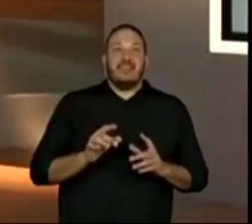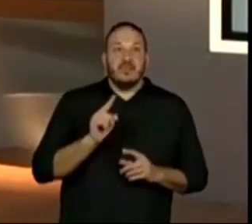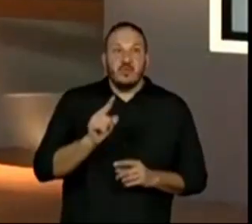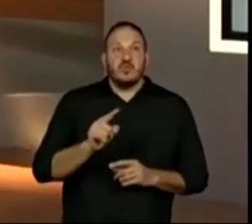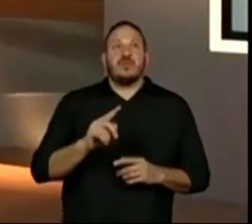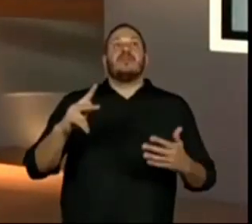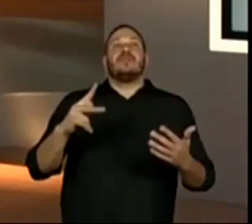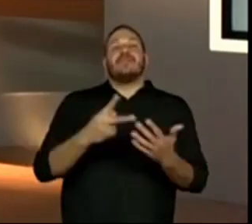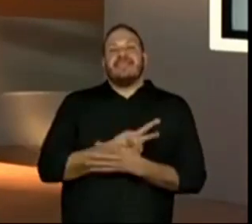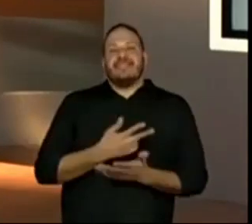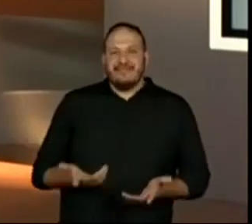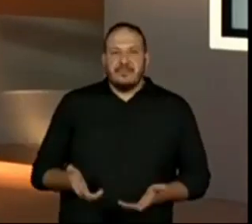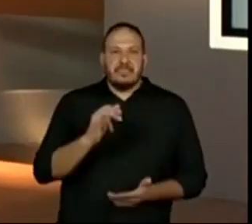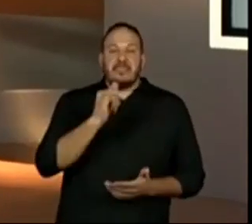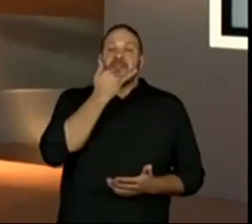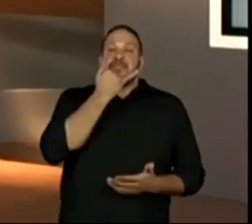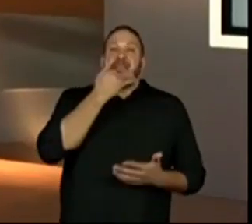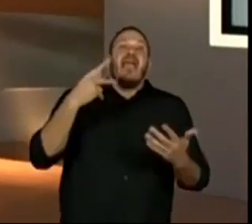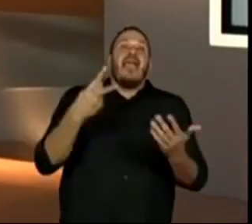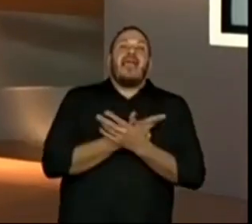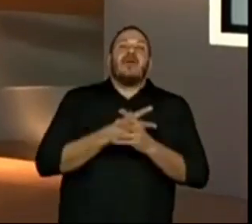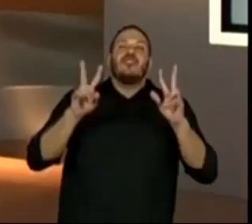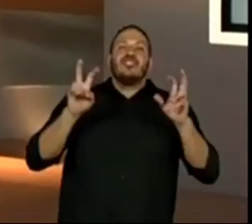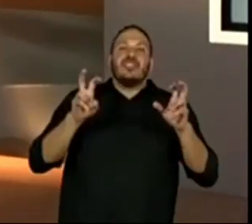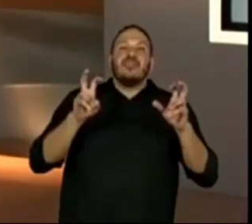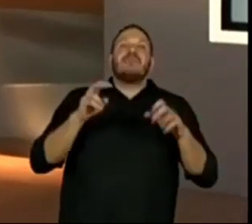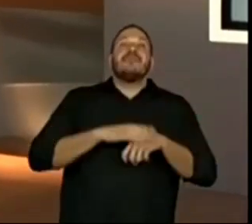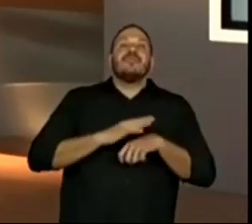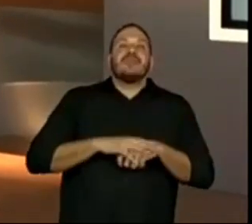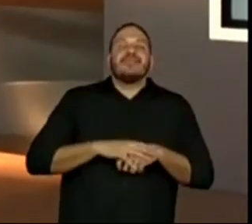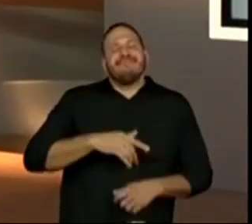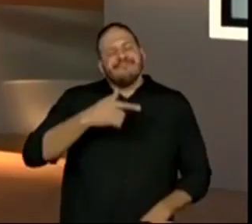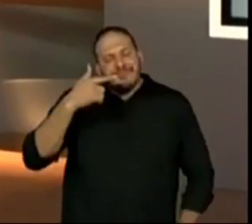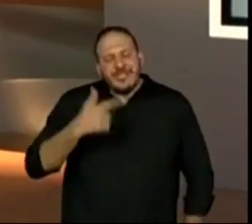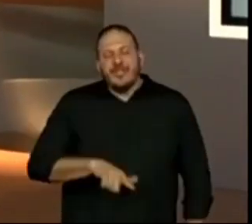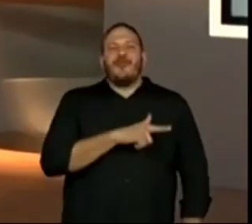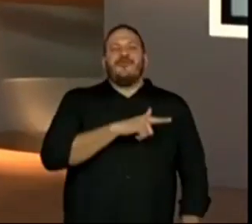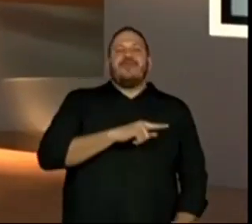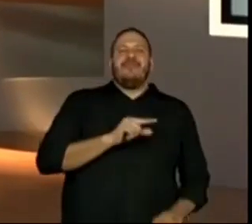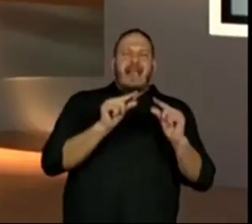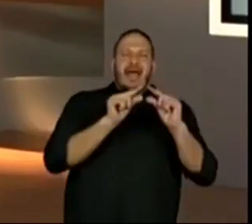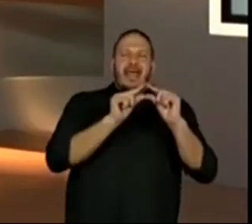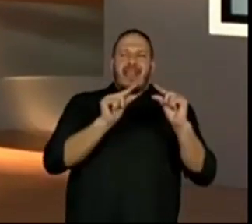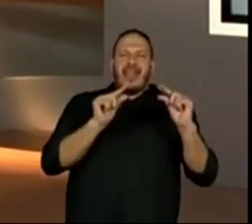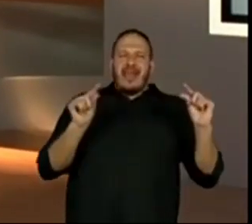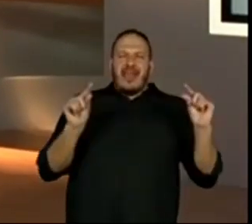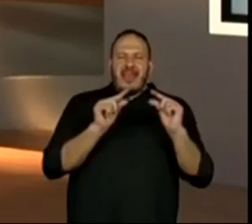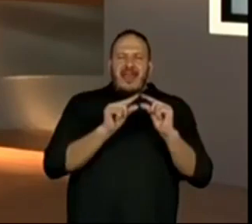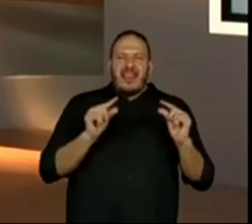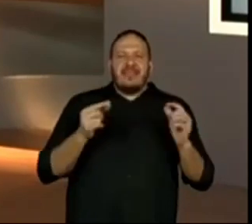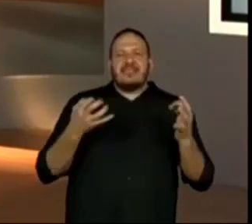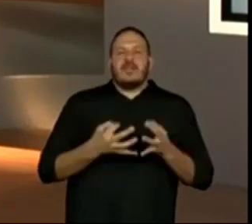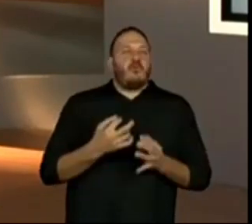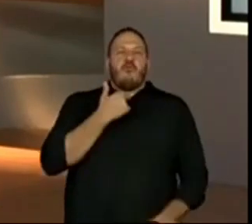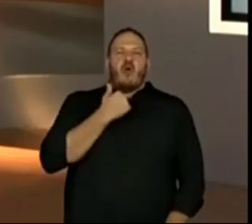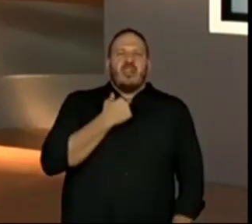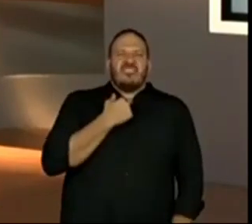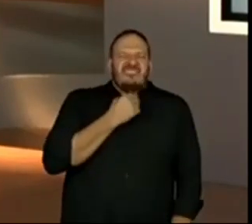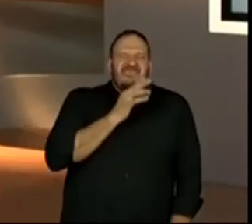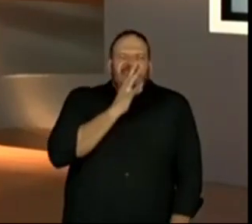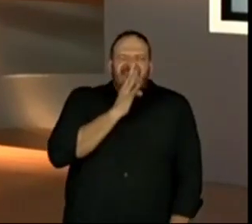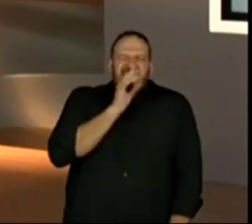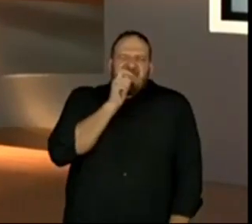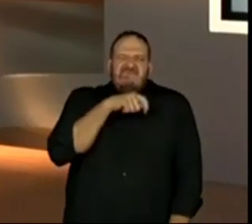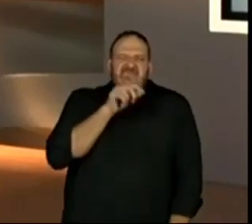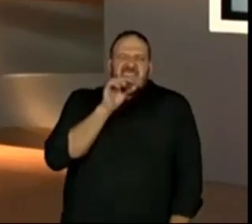acontece? Se eu errer o título, eu vou ter que fazer o quê? Passar tudinho a limpo. De novo. Porque eu não posso deixar isso aqui na minha